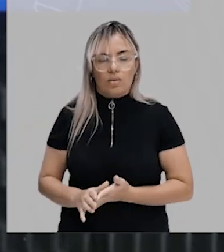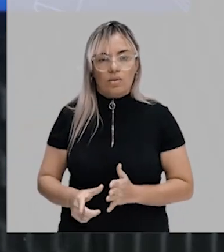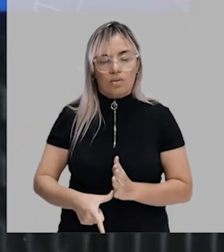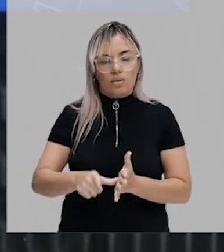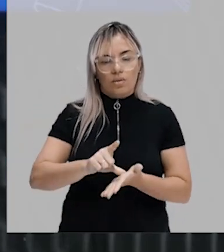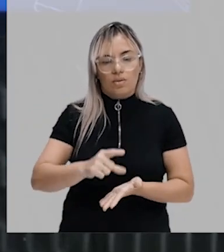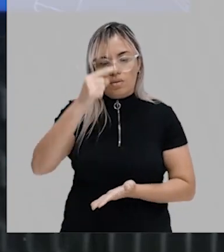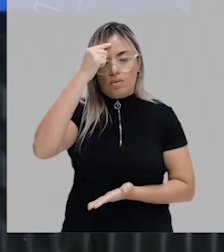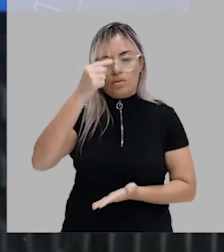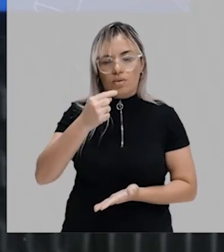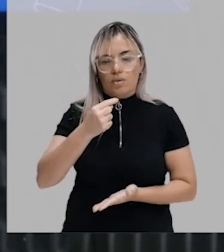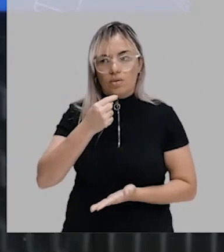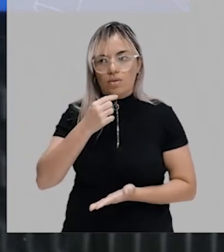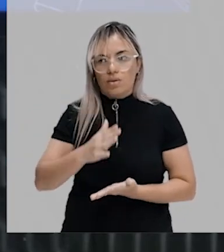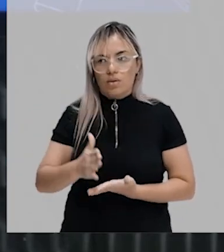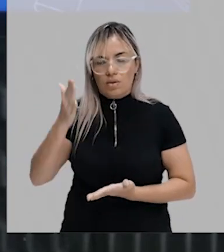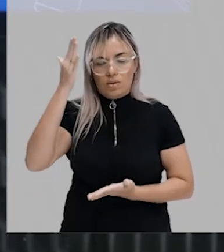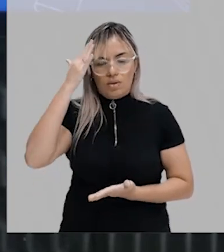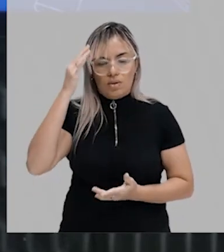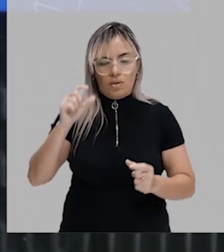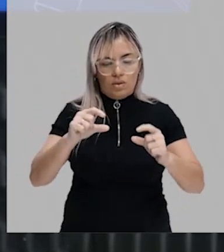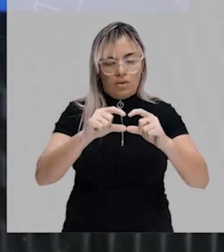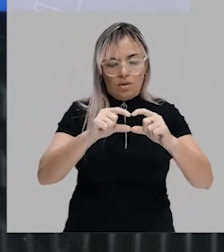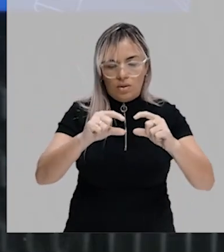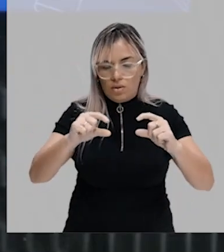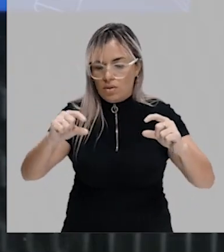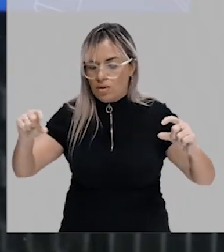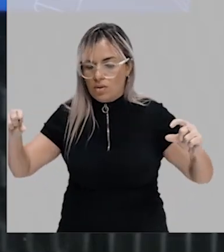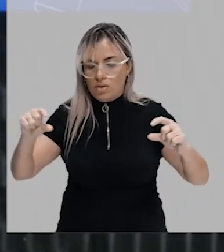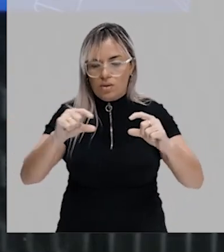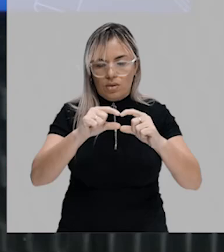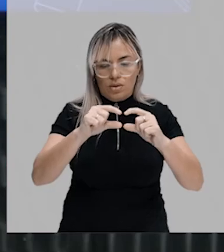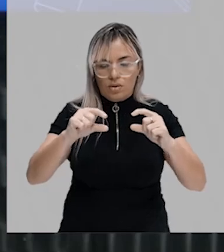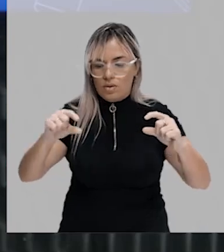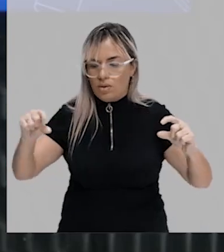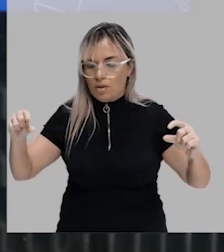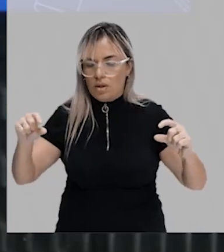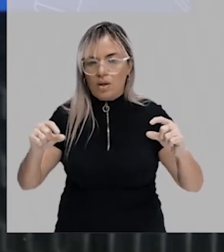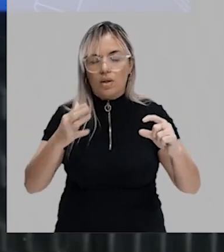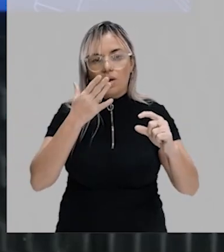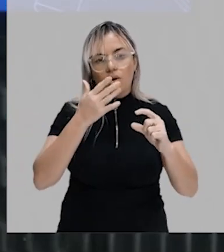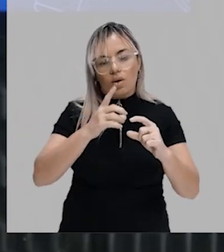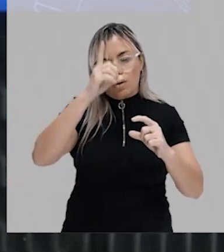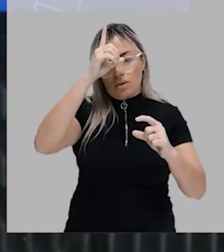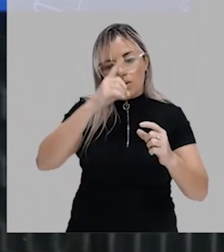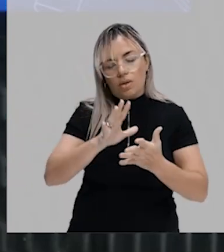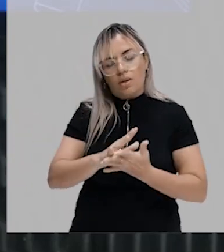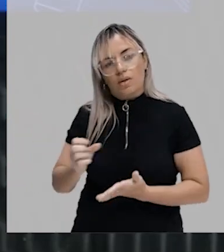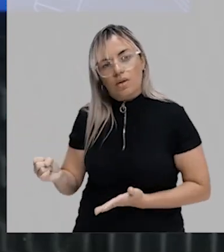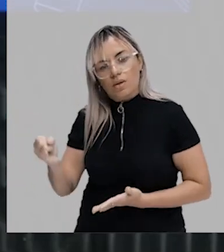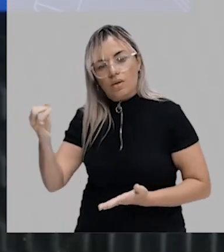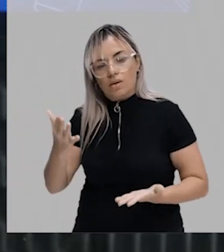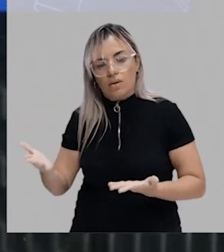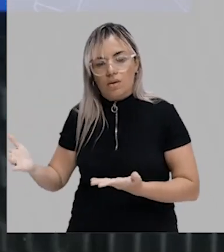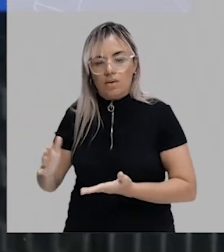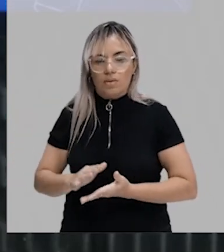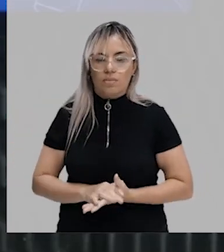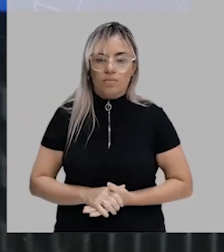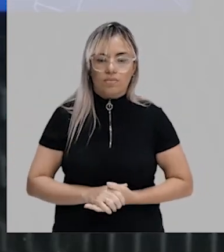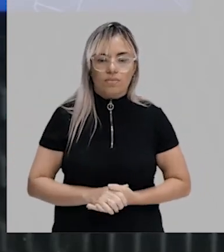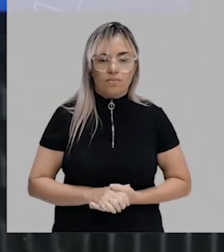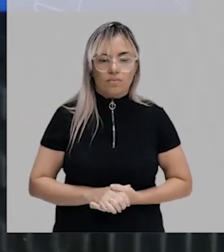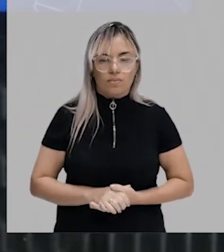anterior para vocês entenderem, ó, esse bastãozinho que fica logo abaixo do tubo nervoso. Ele é muito importante, a gente vai falar agora dele.